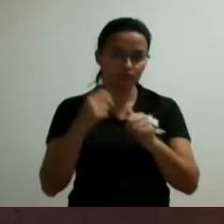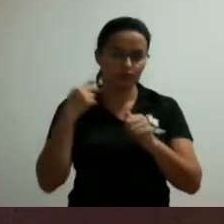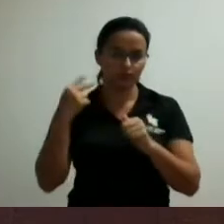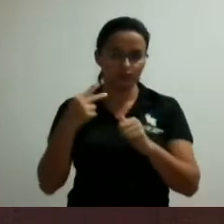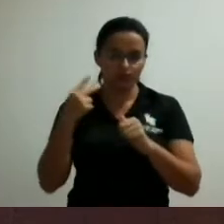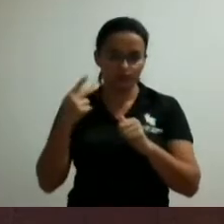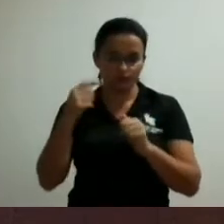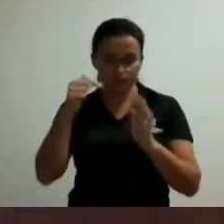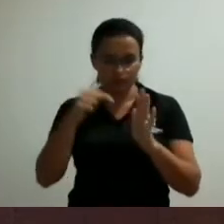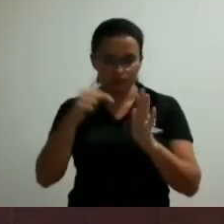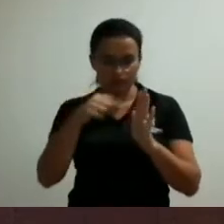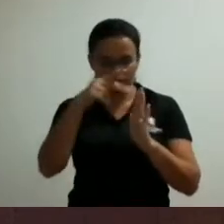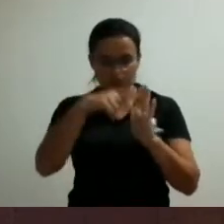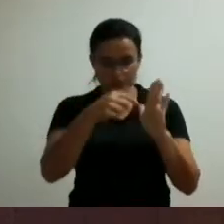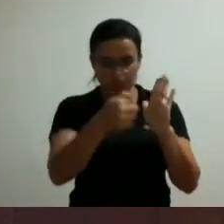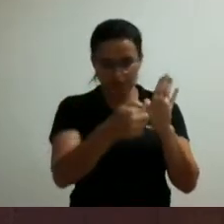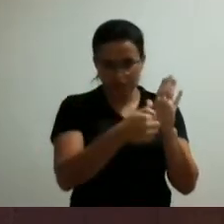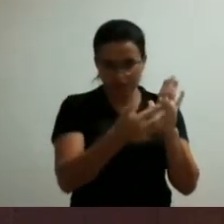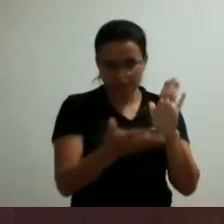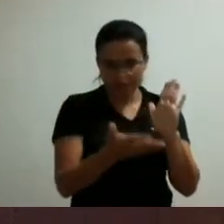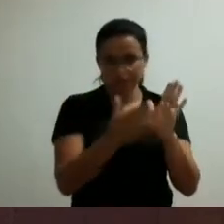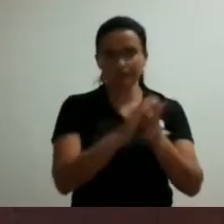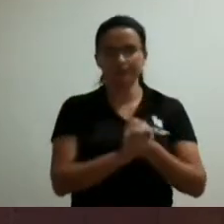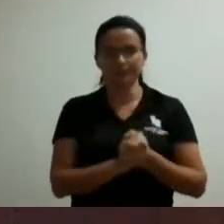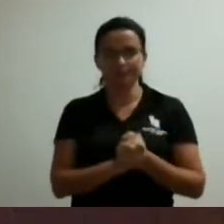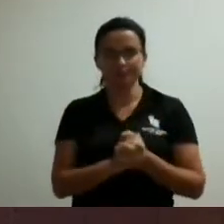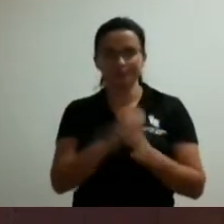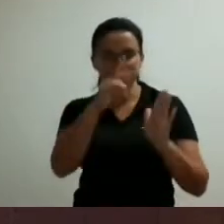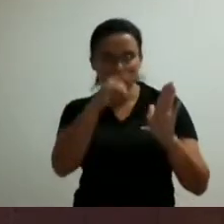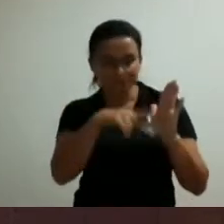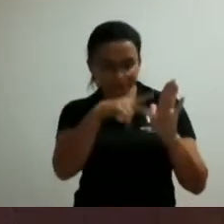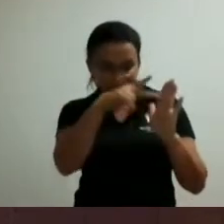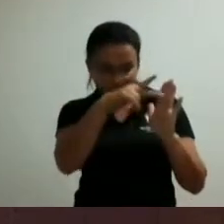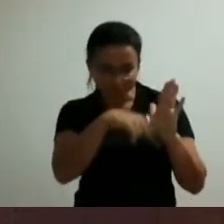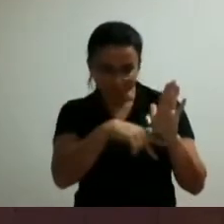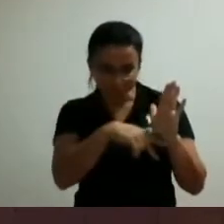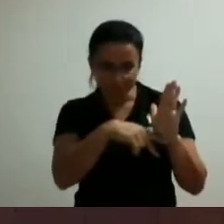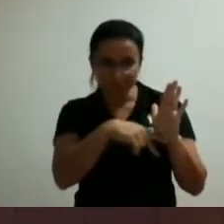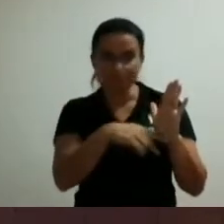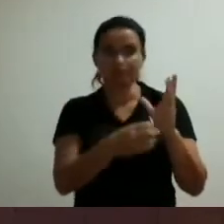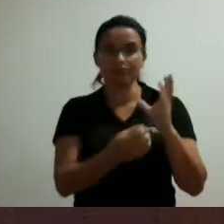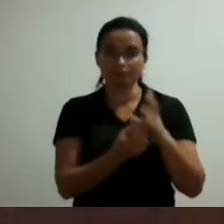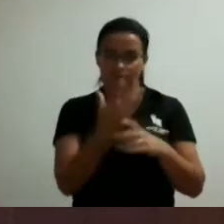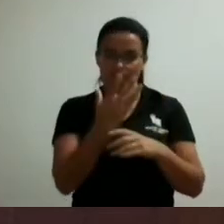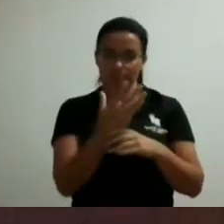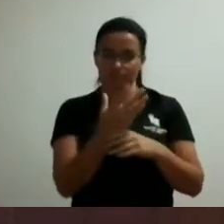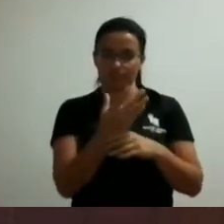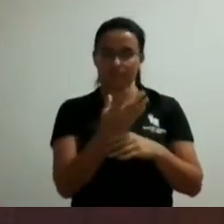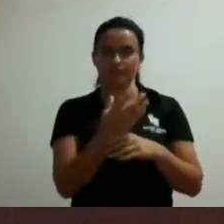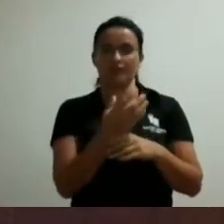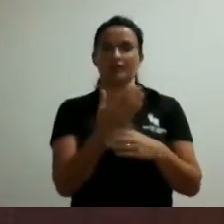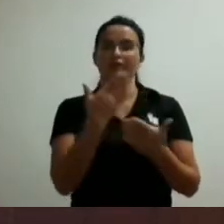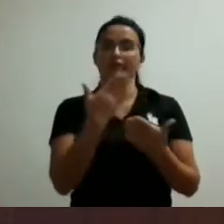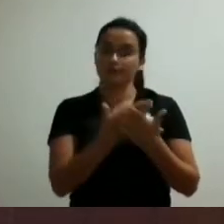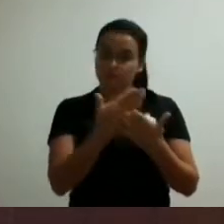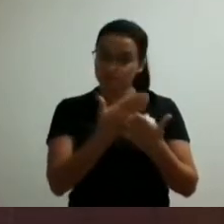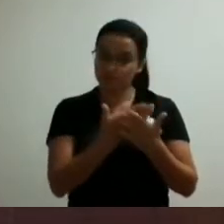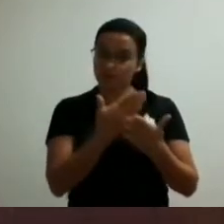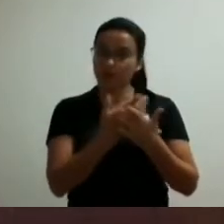que ele é oriundo de estudantes da faculdade suprema eu gostaria de citar inclusive